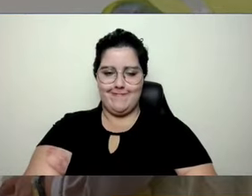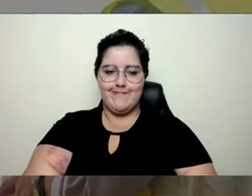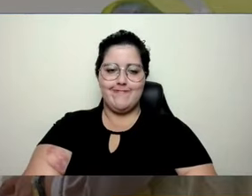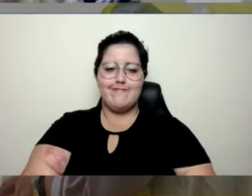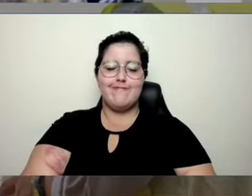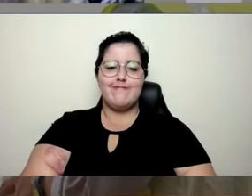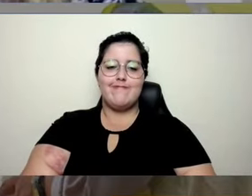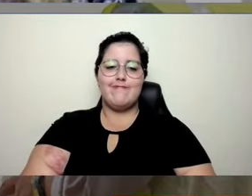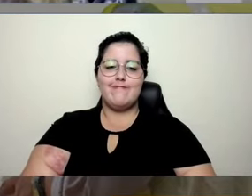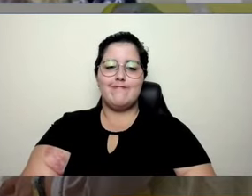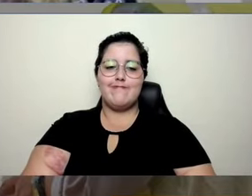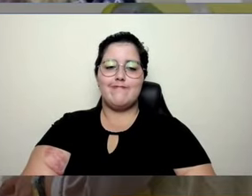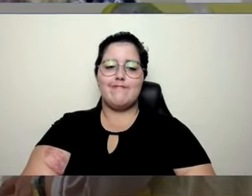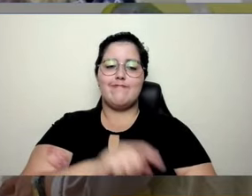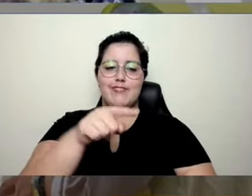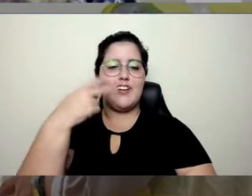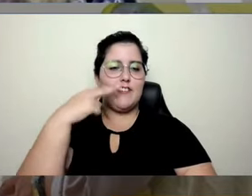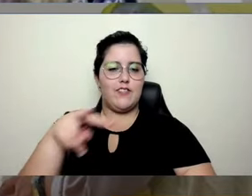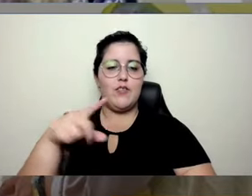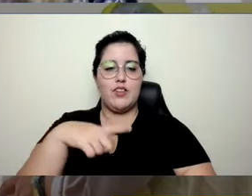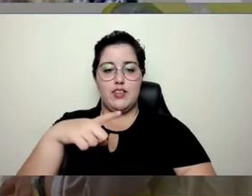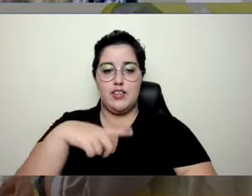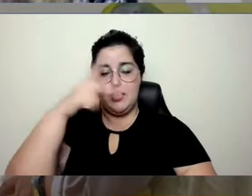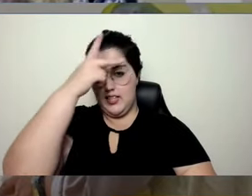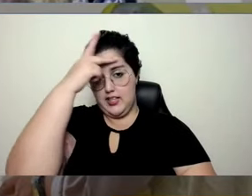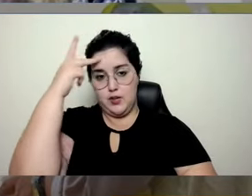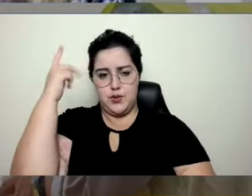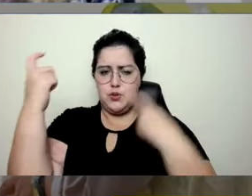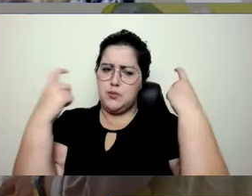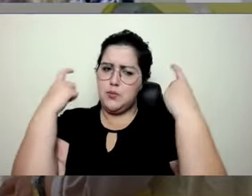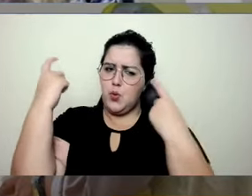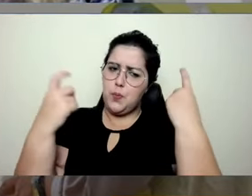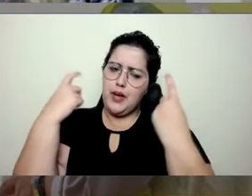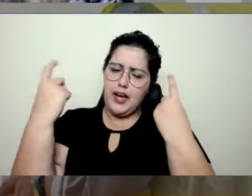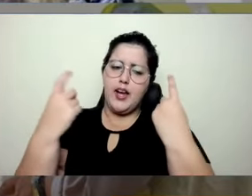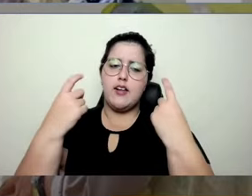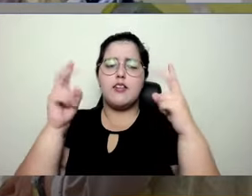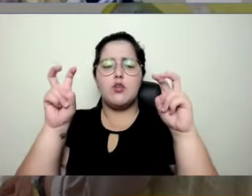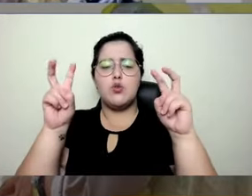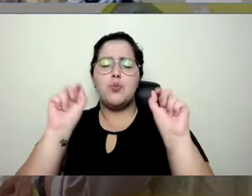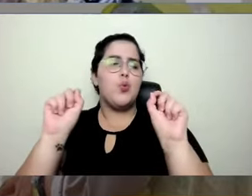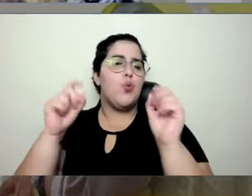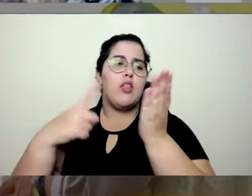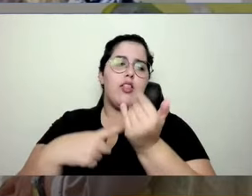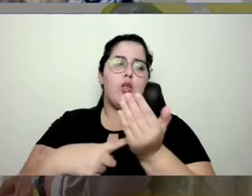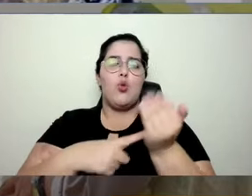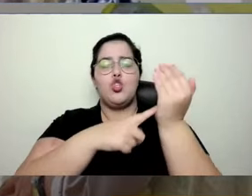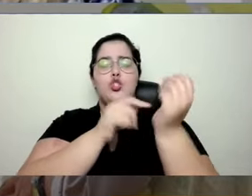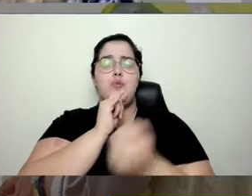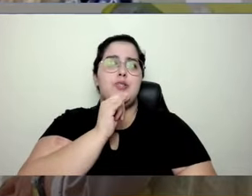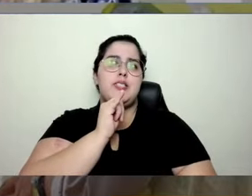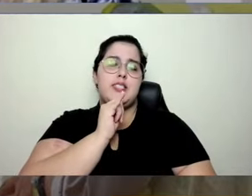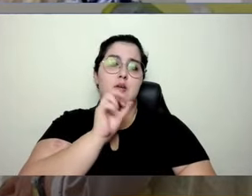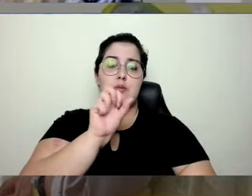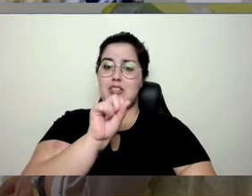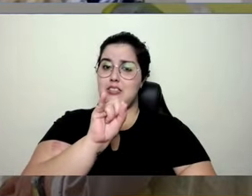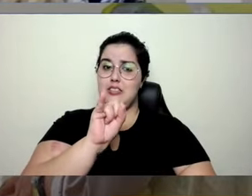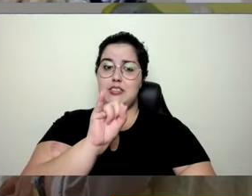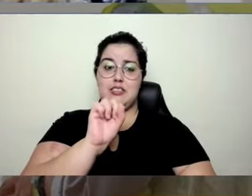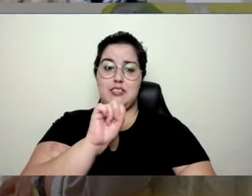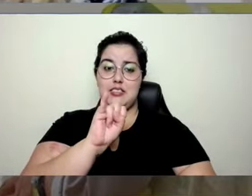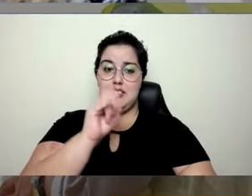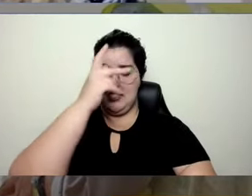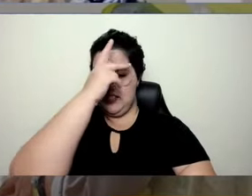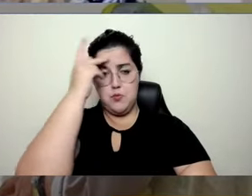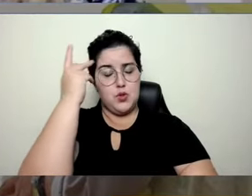Fabi, eu estou vendo aqui algumas pessoas preocupadas assim em relação à tecnologia, de de repente acabar com o profissional de